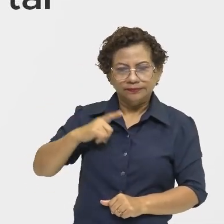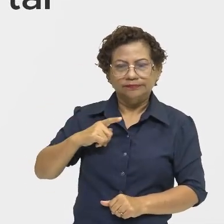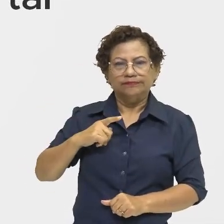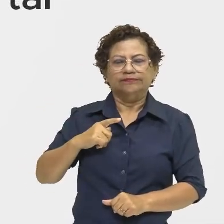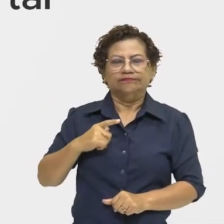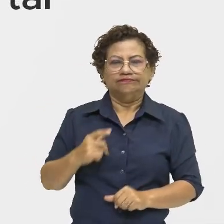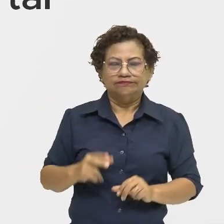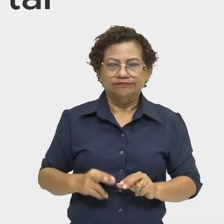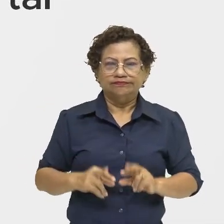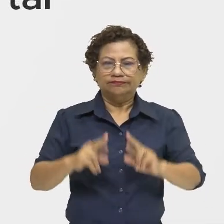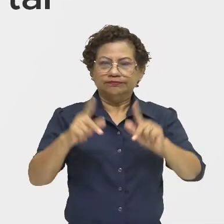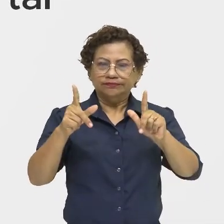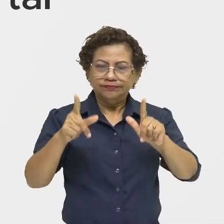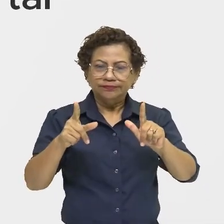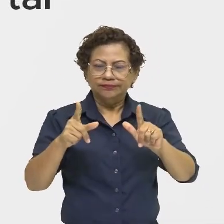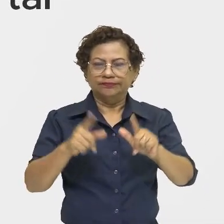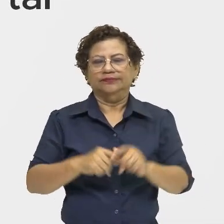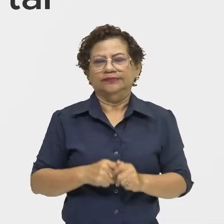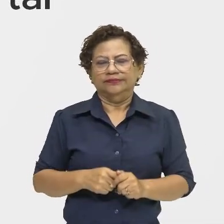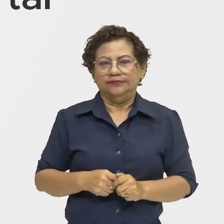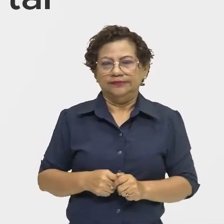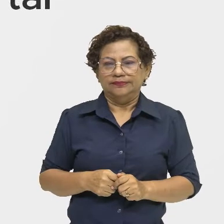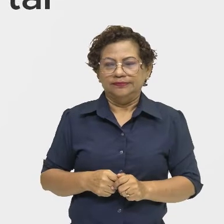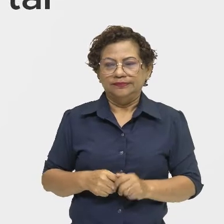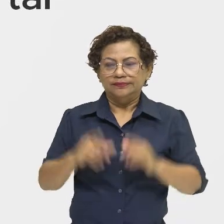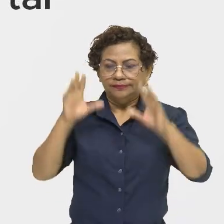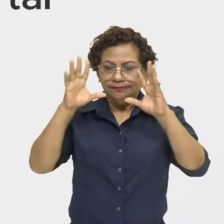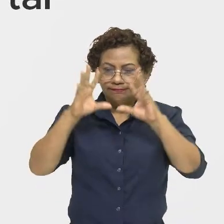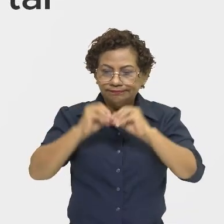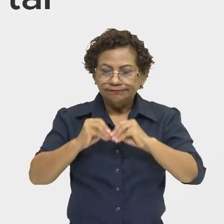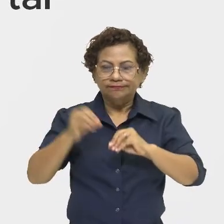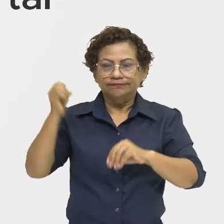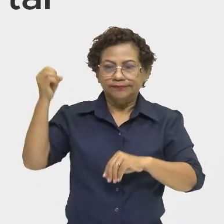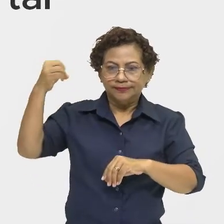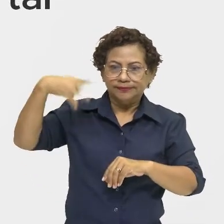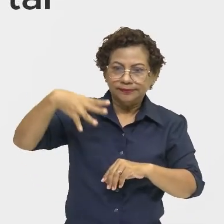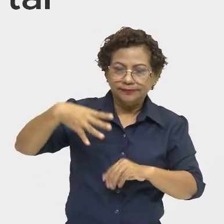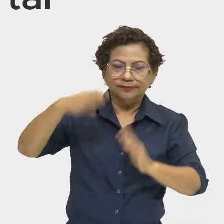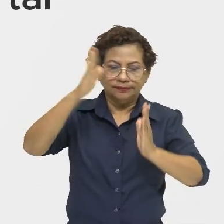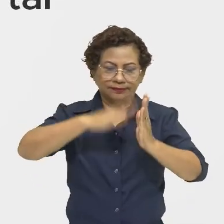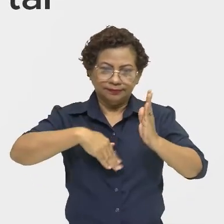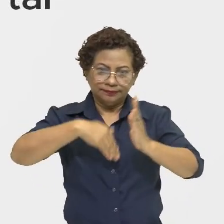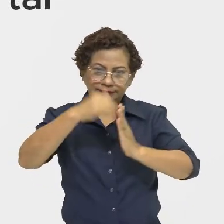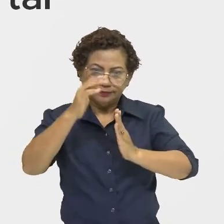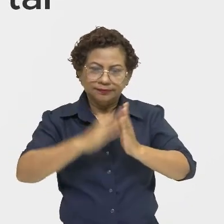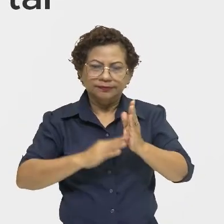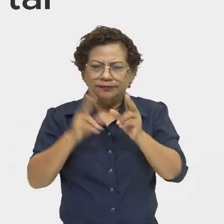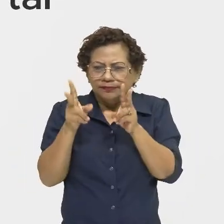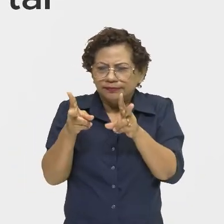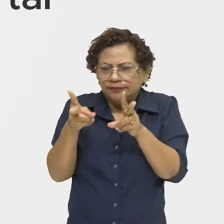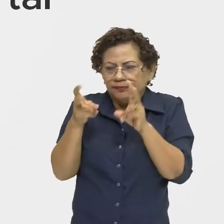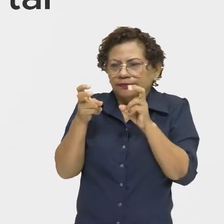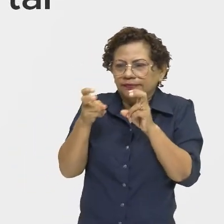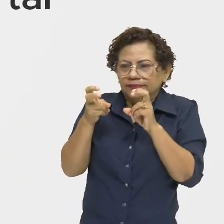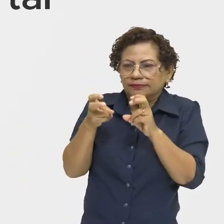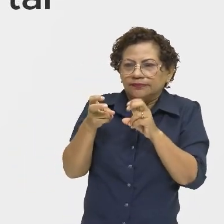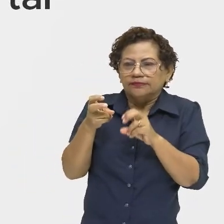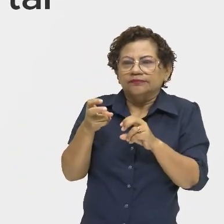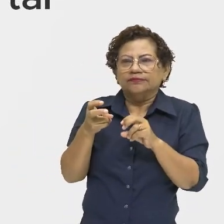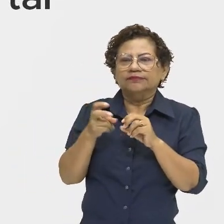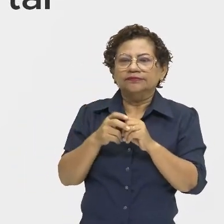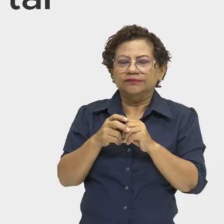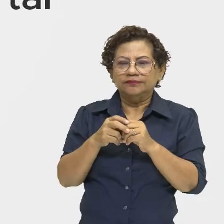luz e sombra, pinturas com efeitos ilusionistas, dando-nos às vezes a impressão de ver o céu,